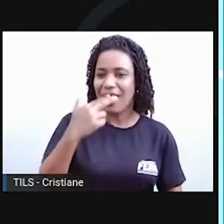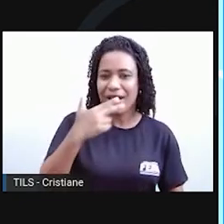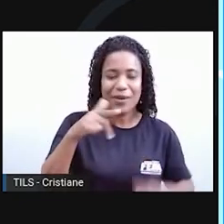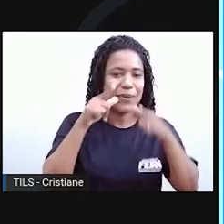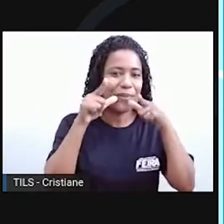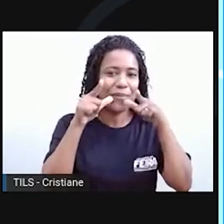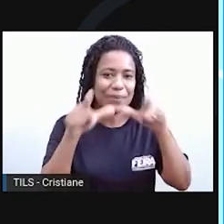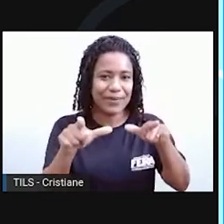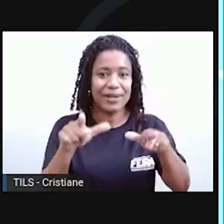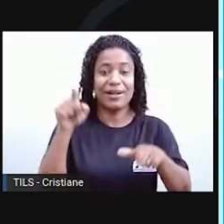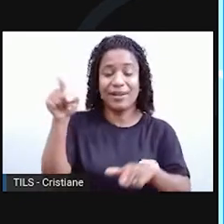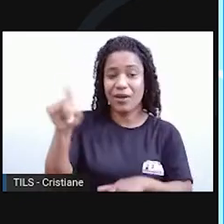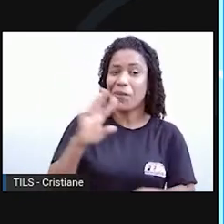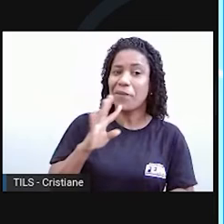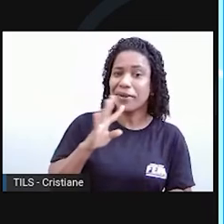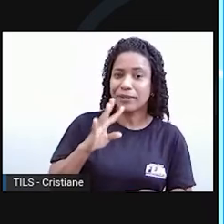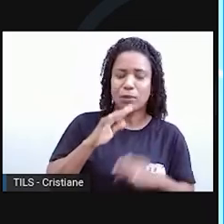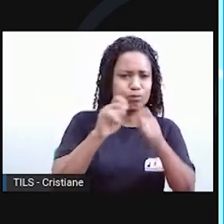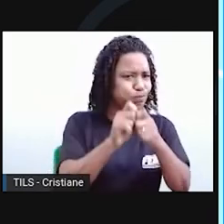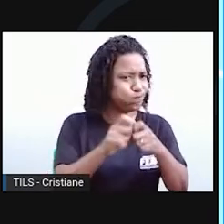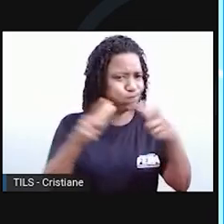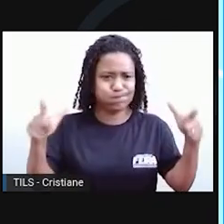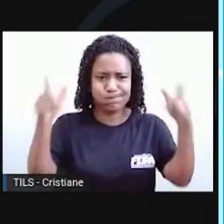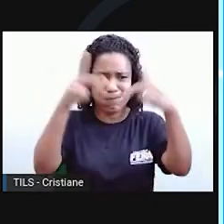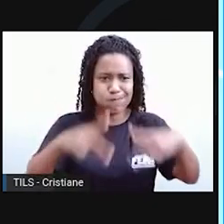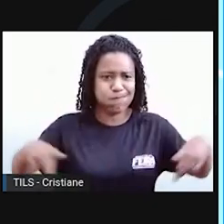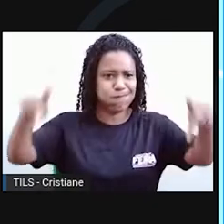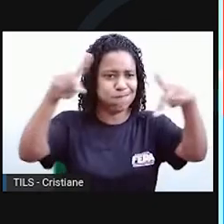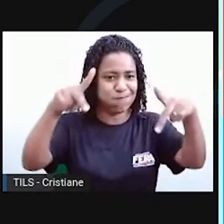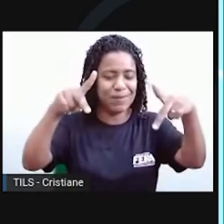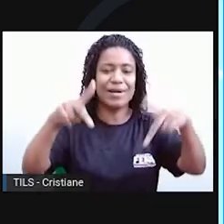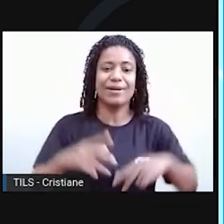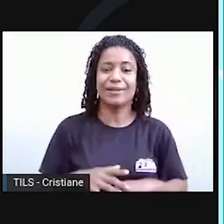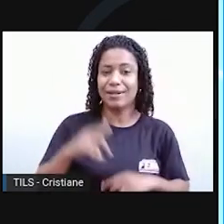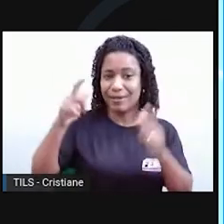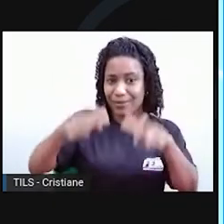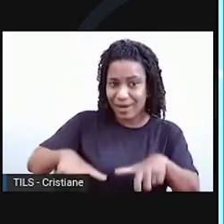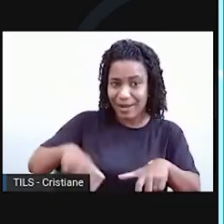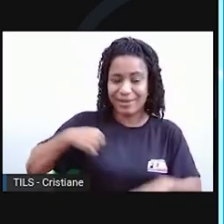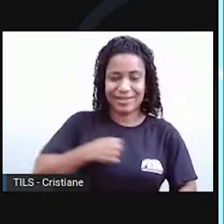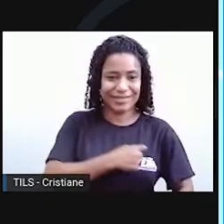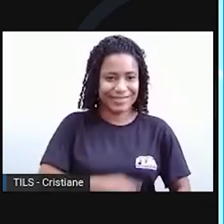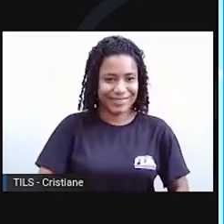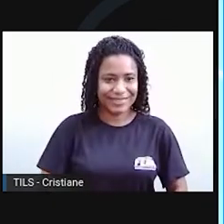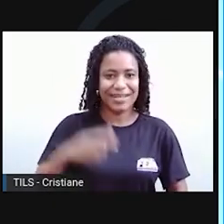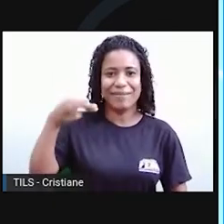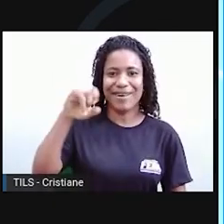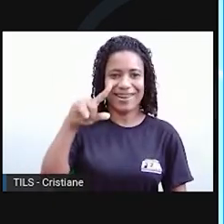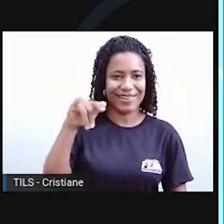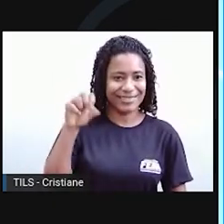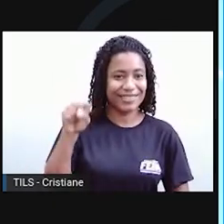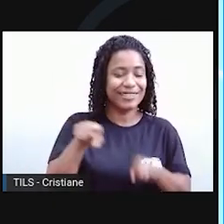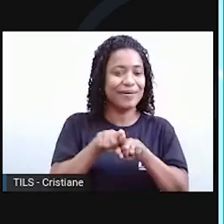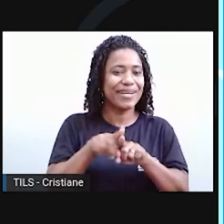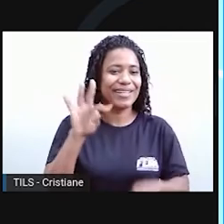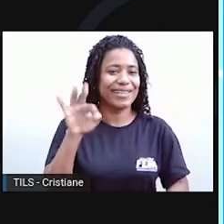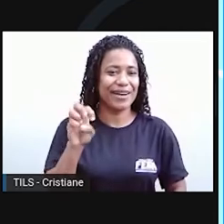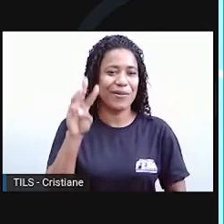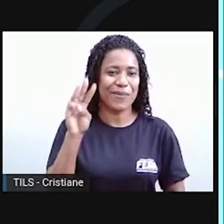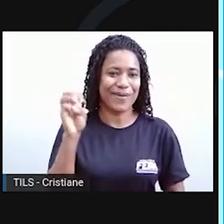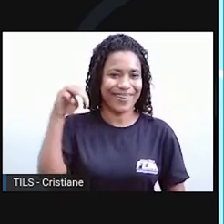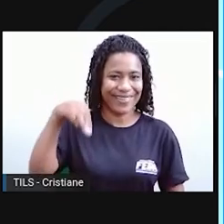conhecida por sua imensa população. O mandarim é falado na China, Malásia e Taiwan, por mais ou menos